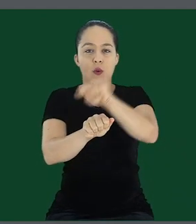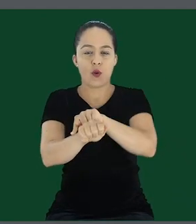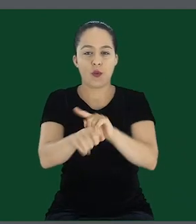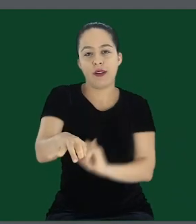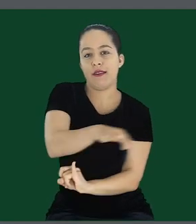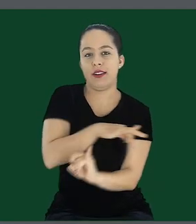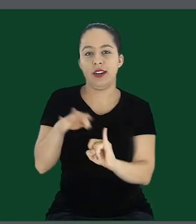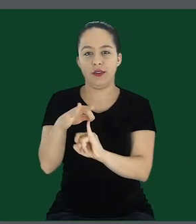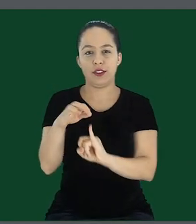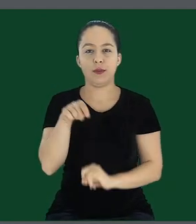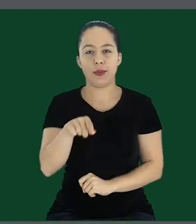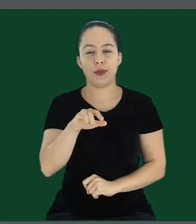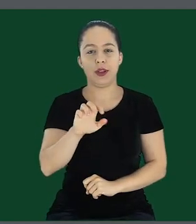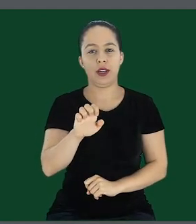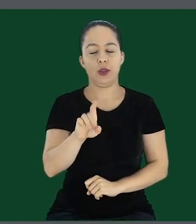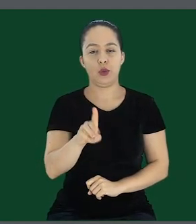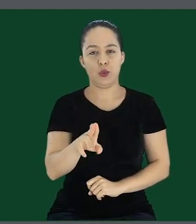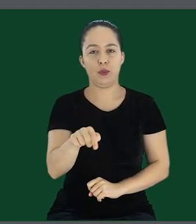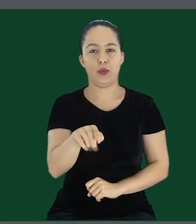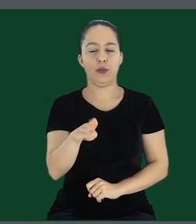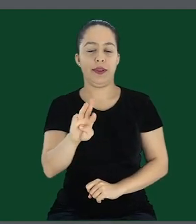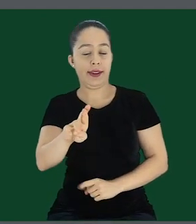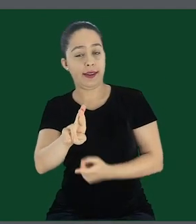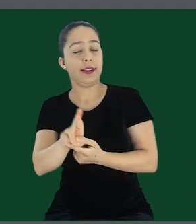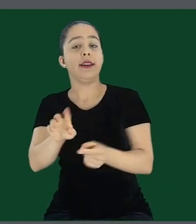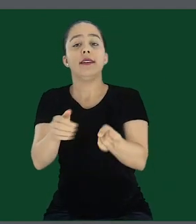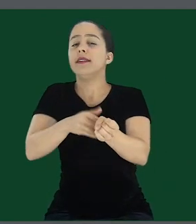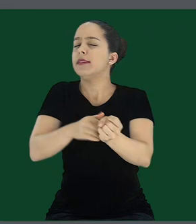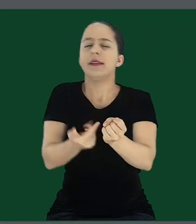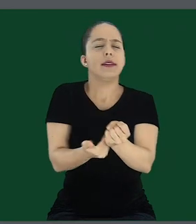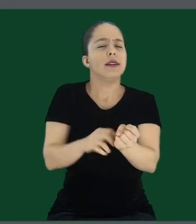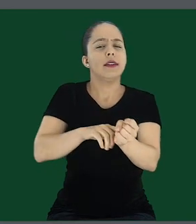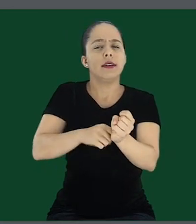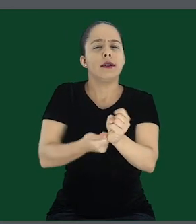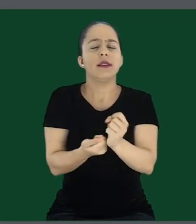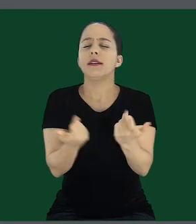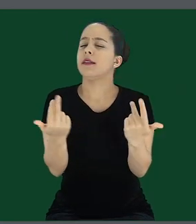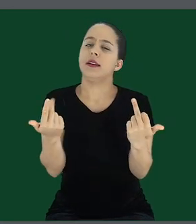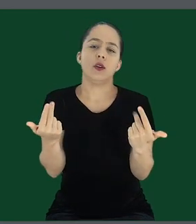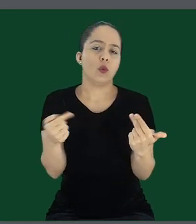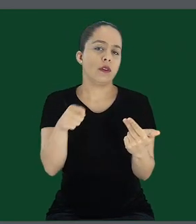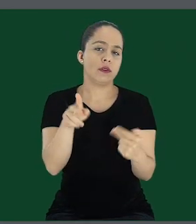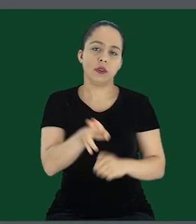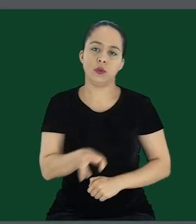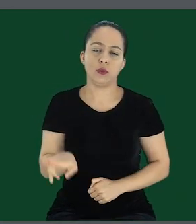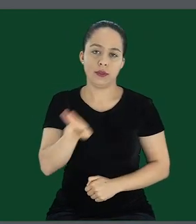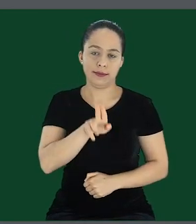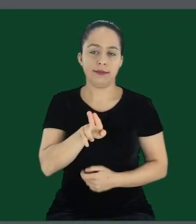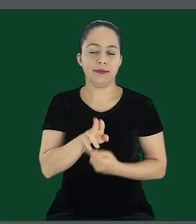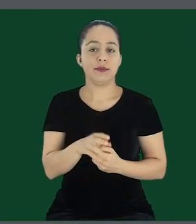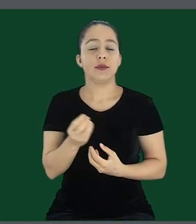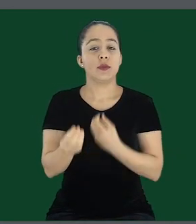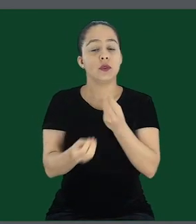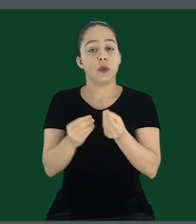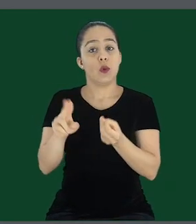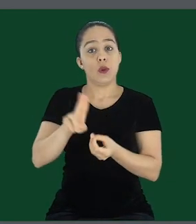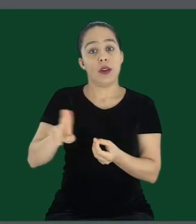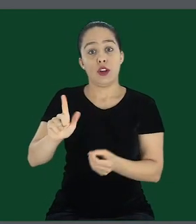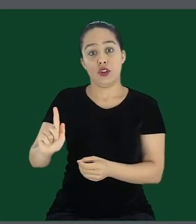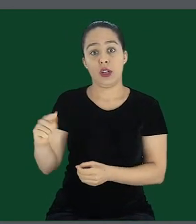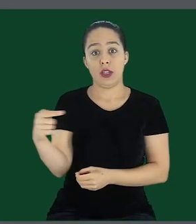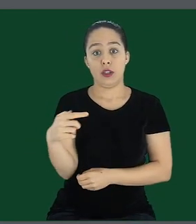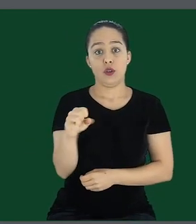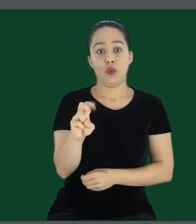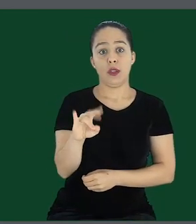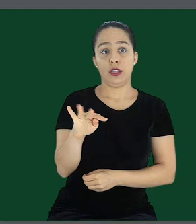e a senha, a mesma utilizada na rede, para entrar nos computadores, e-mail, etc. Para confirmar